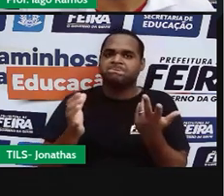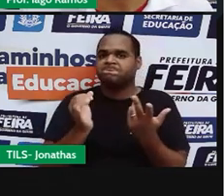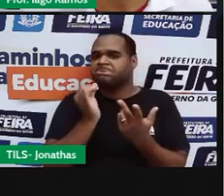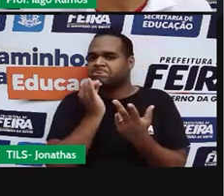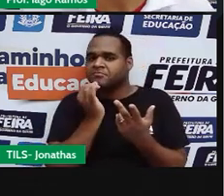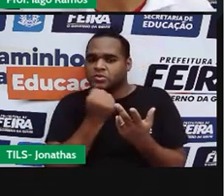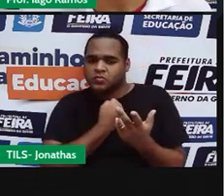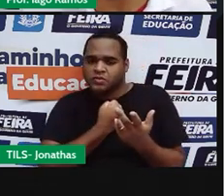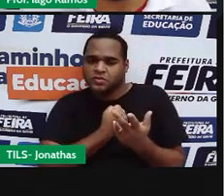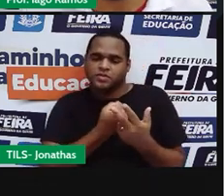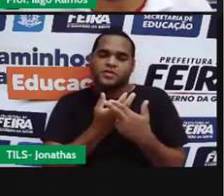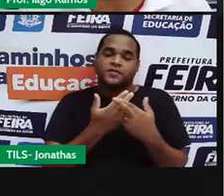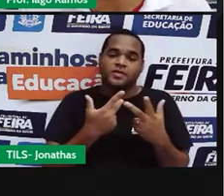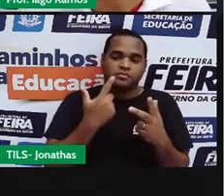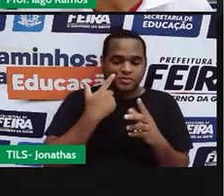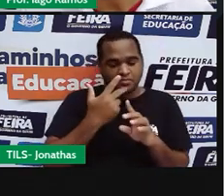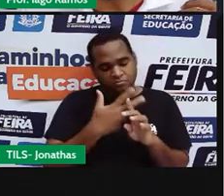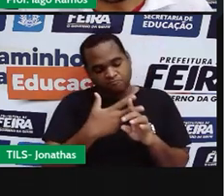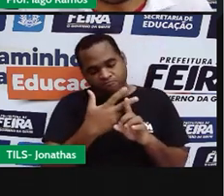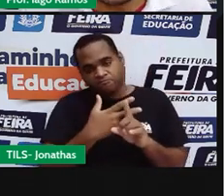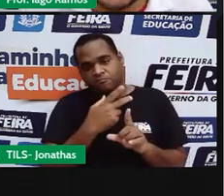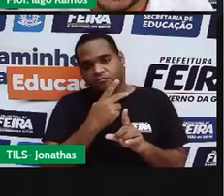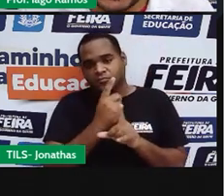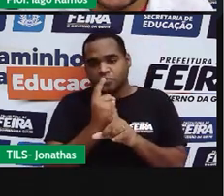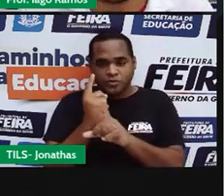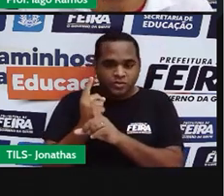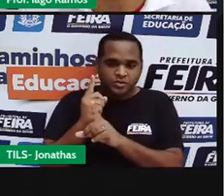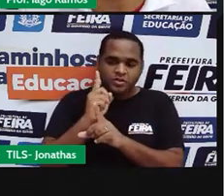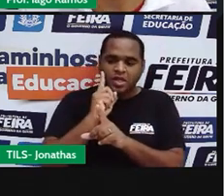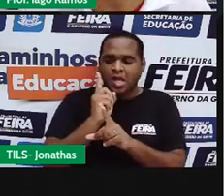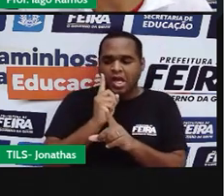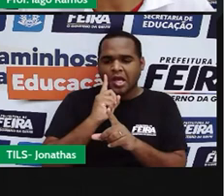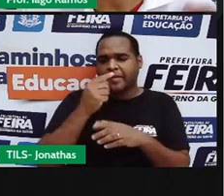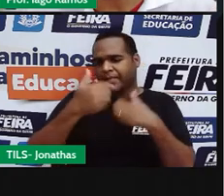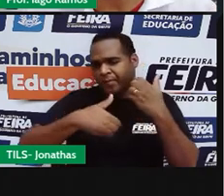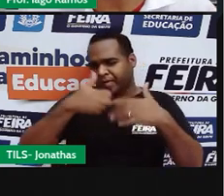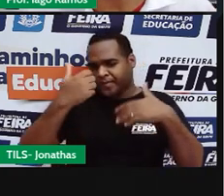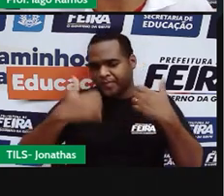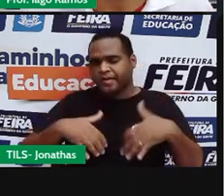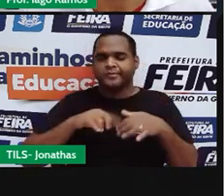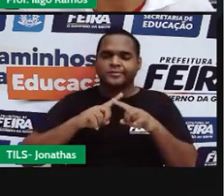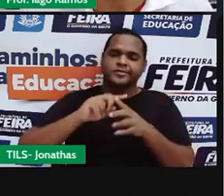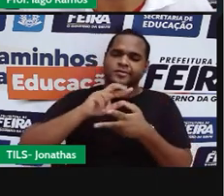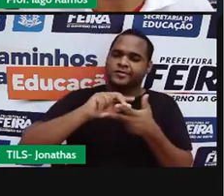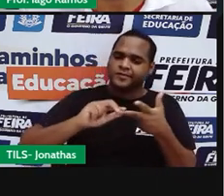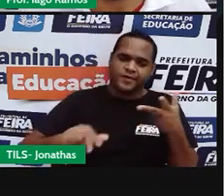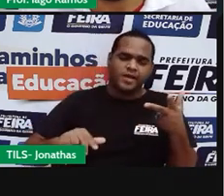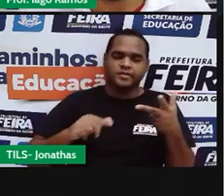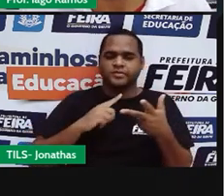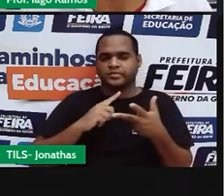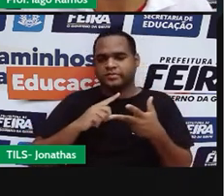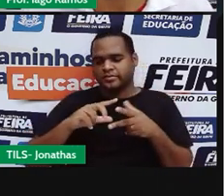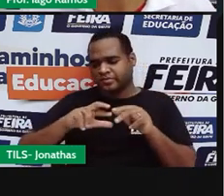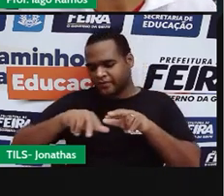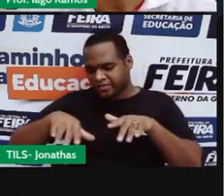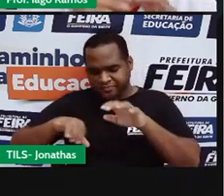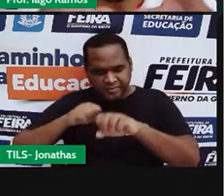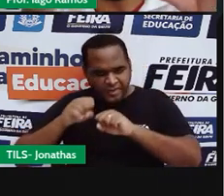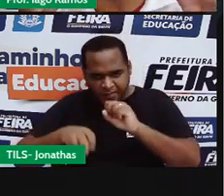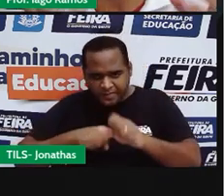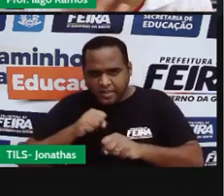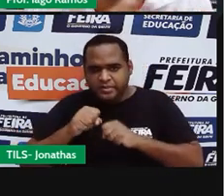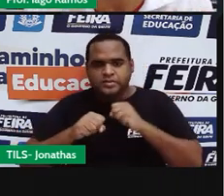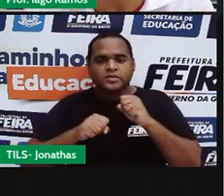procurando no seu dia a dia coisas né ou sei lá objetos enfim